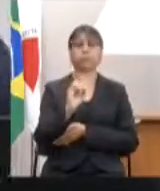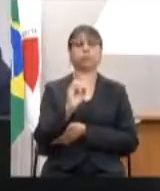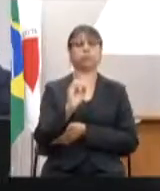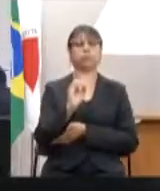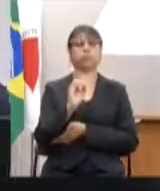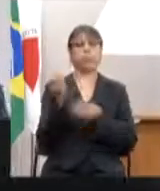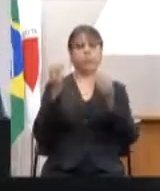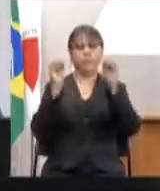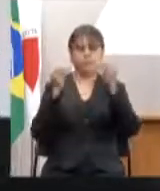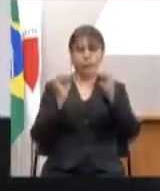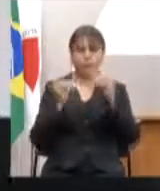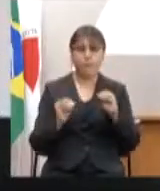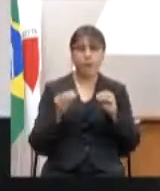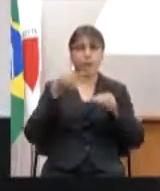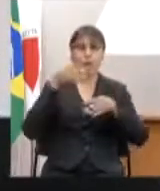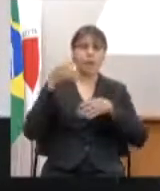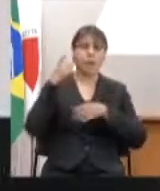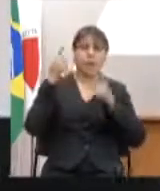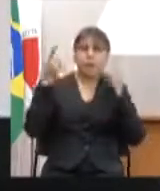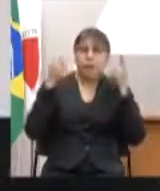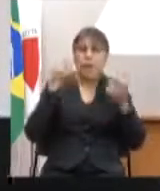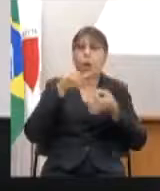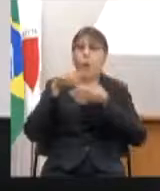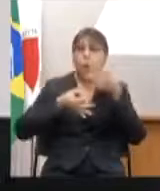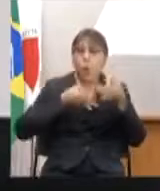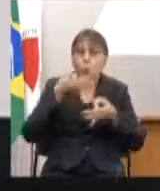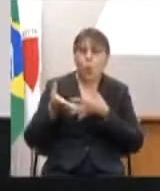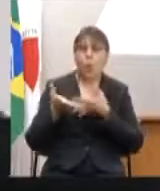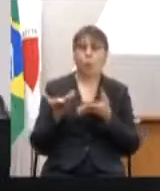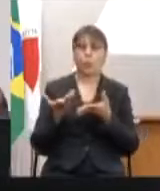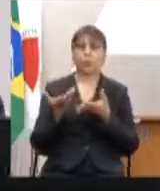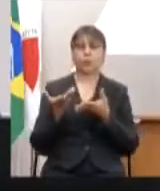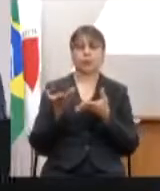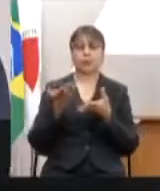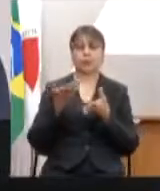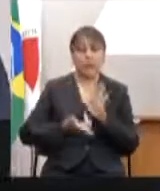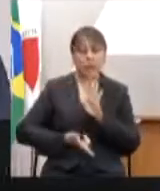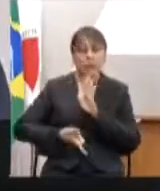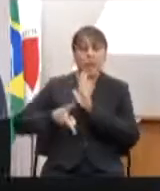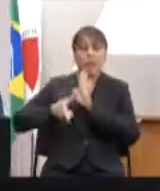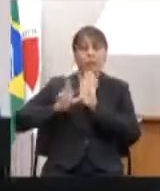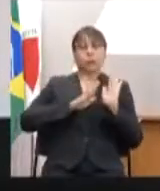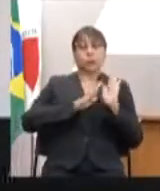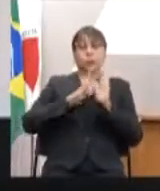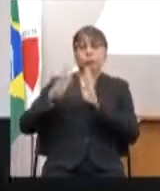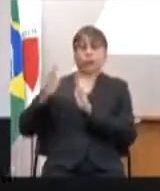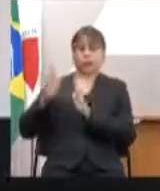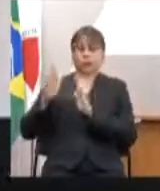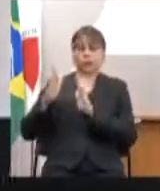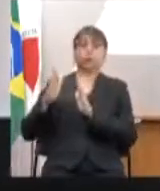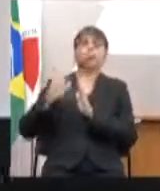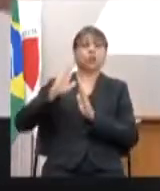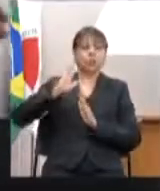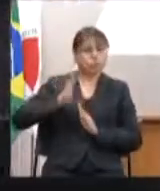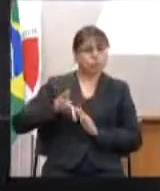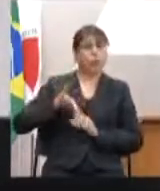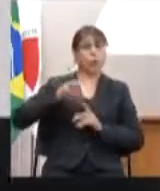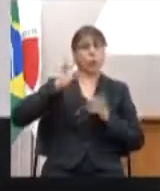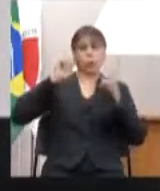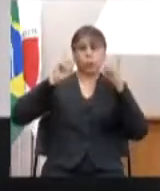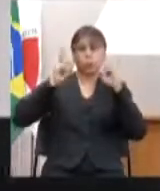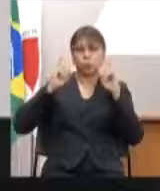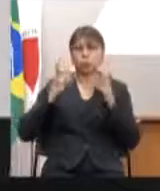ideias, para que as entidades participem. Foram feitos, antes desse processo todo, foram feitas reuniões com os